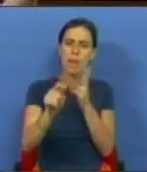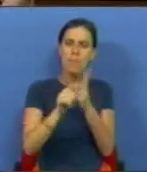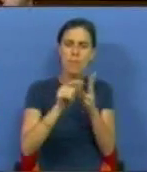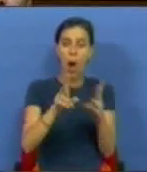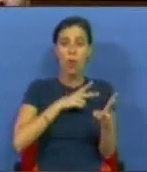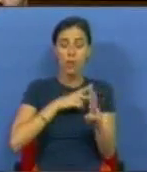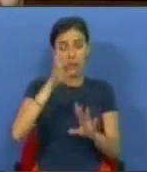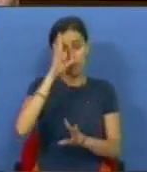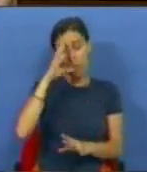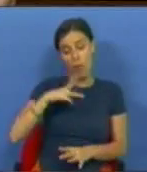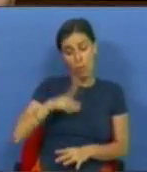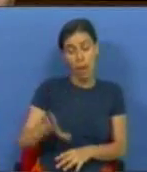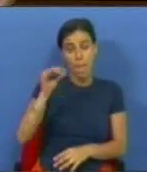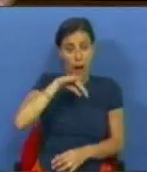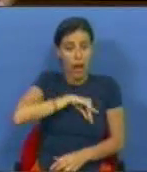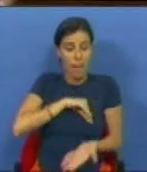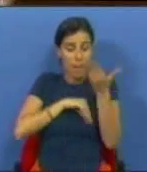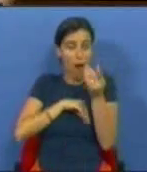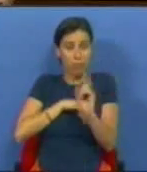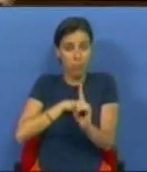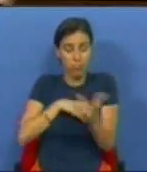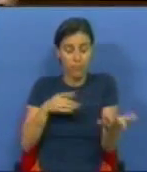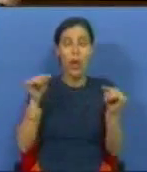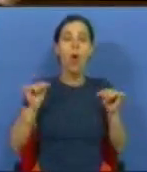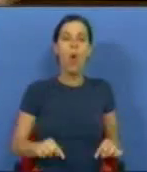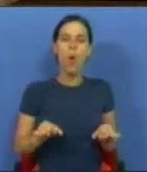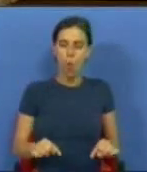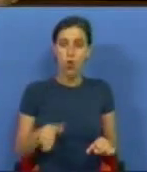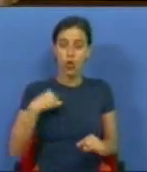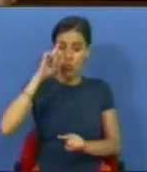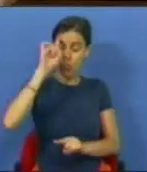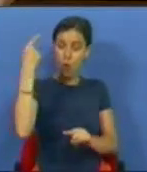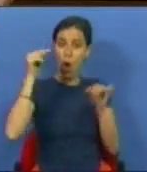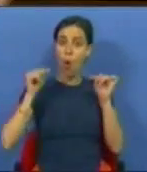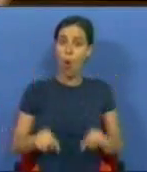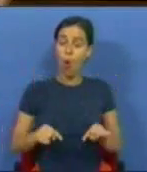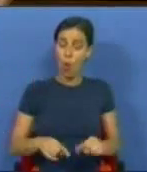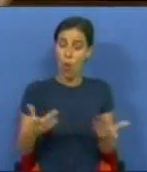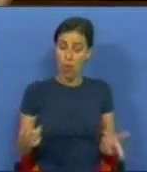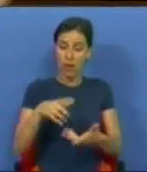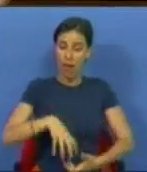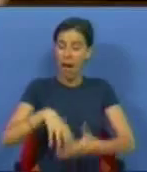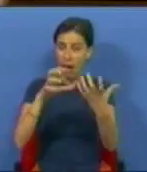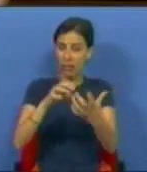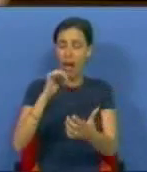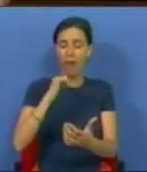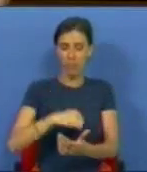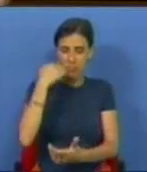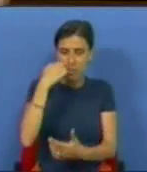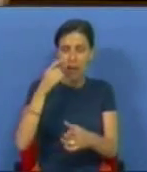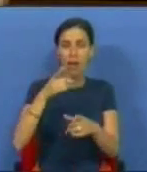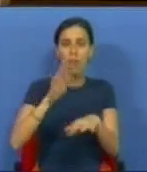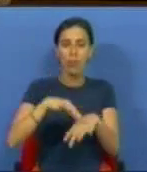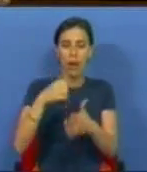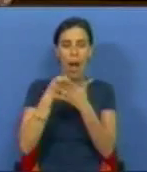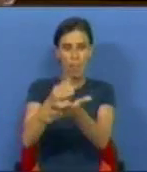portugueses não são quem tem mais rendimentos. E o que hoje nós ficamos a saber foi que esse ataque violento sobre a